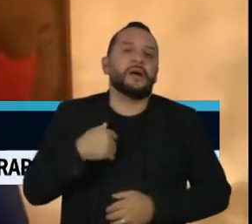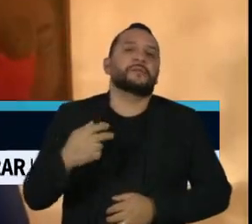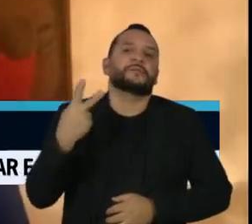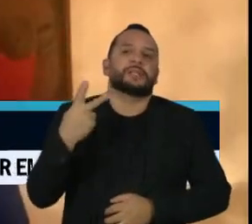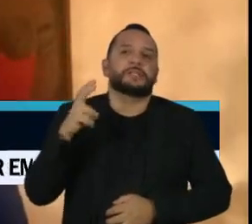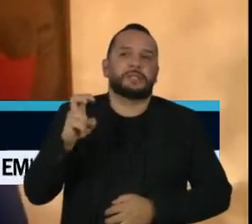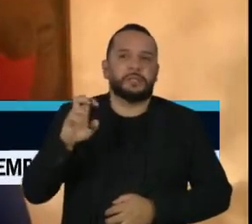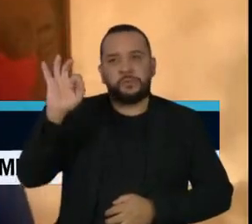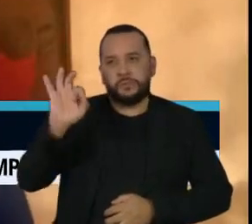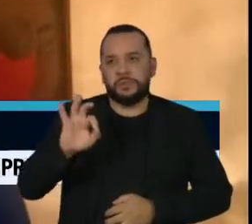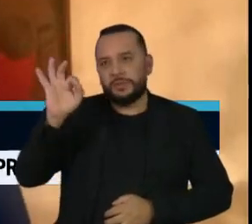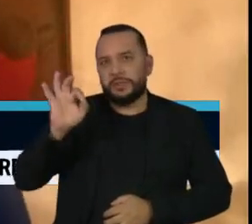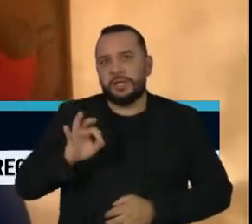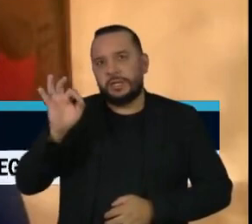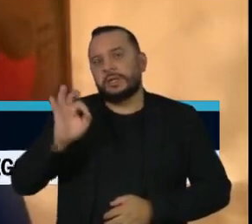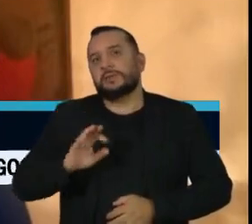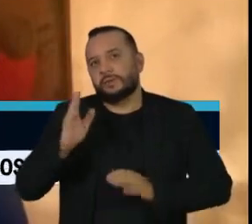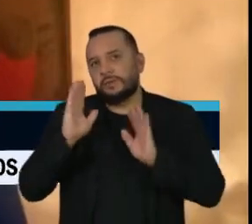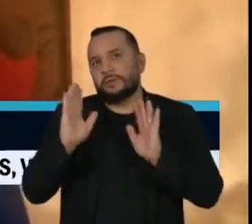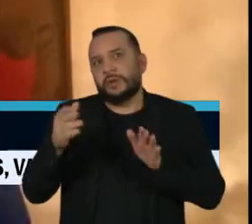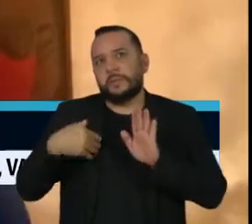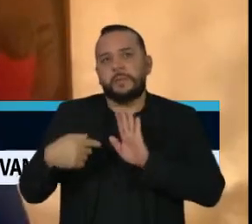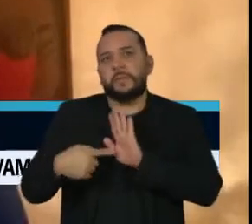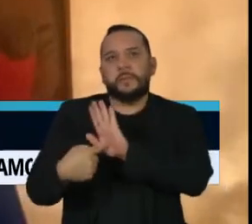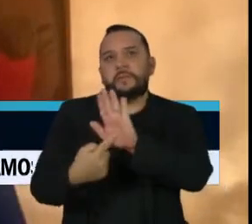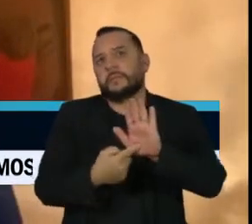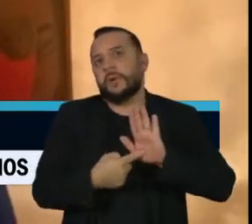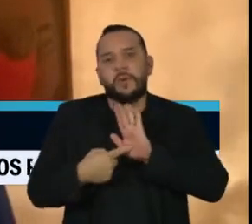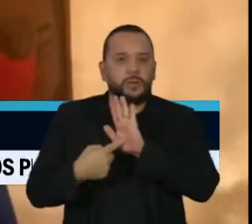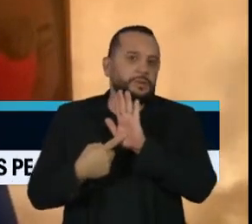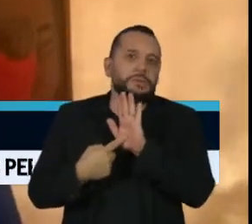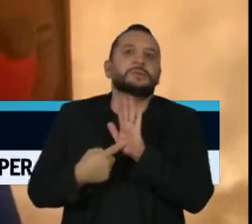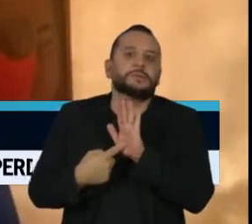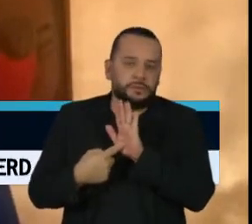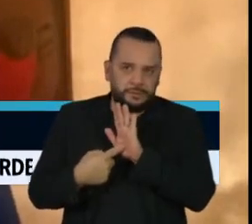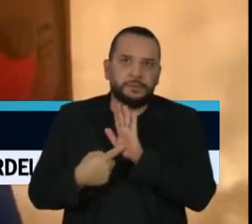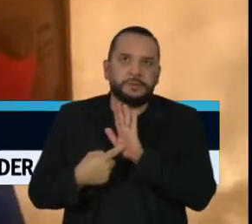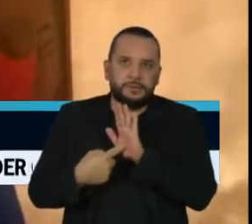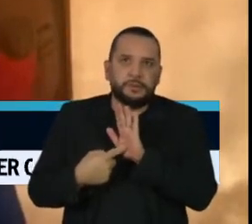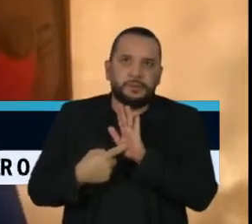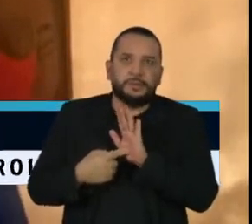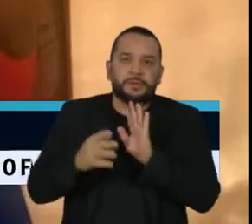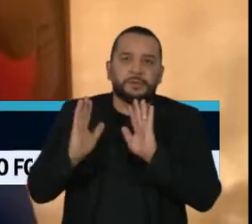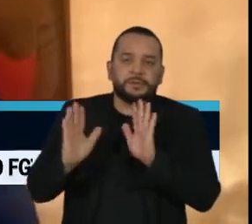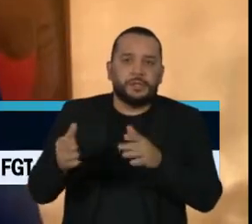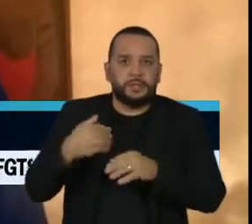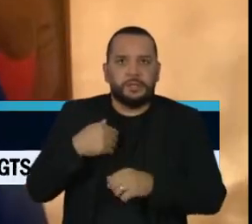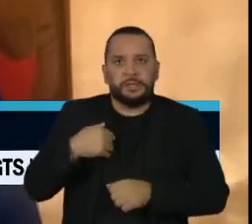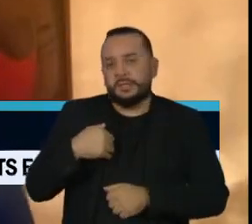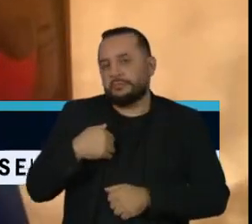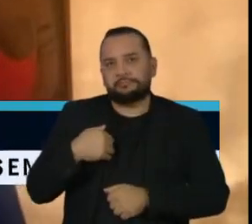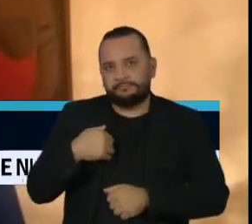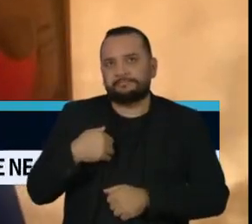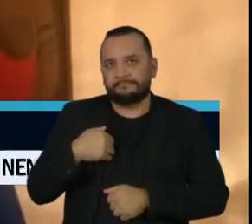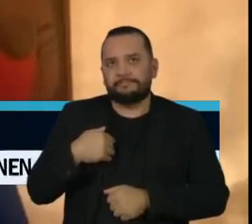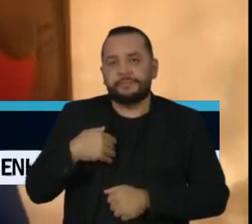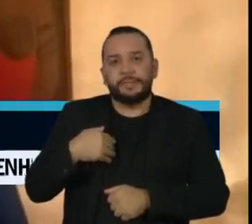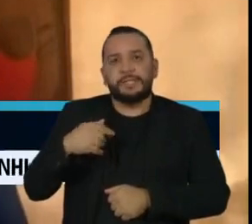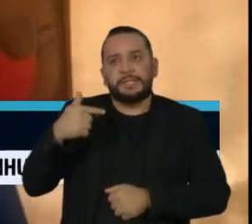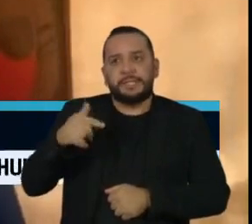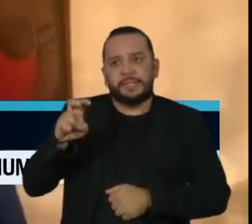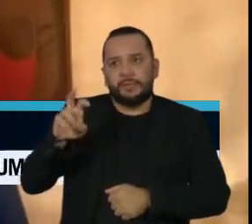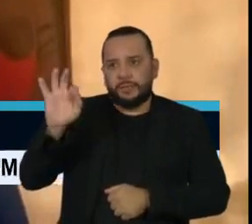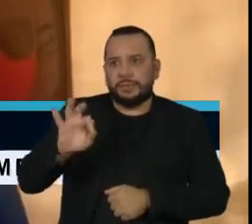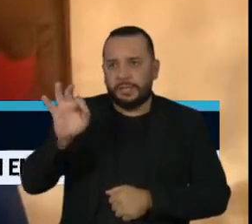apontam o nome de sua preferência na questão espontânea. Ou seja, sem o estímulo da leitura de